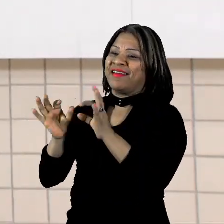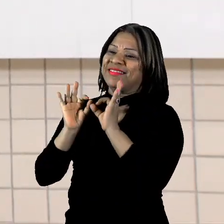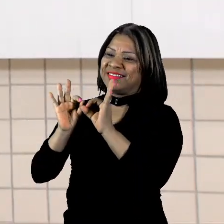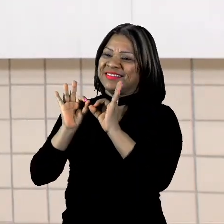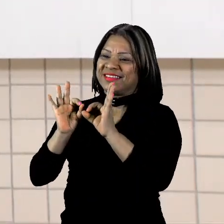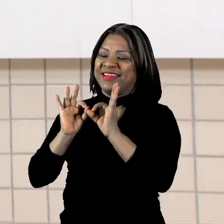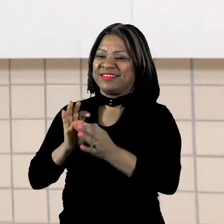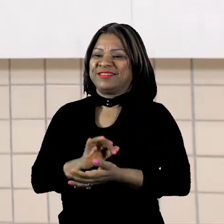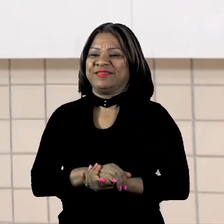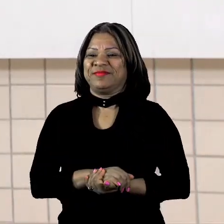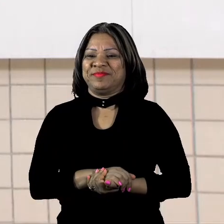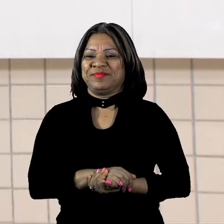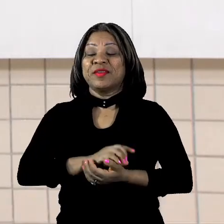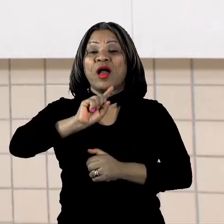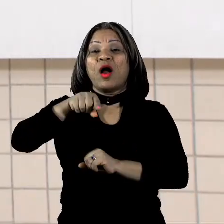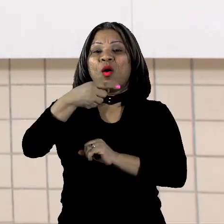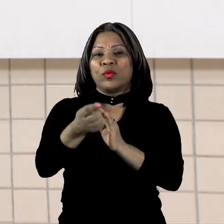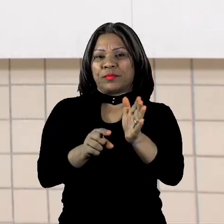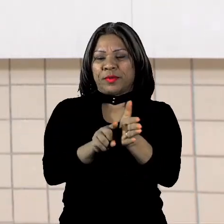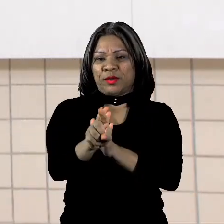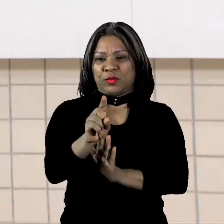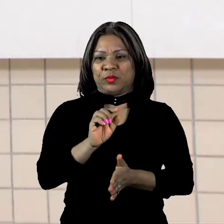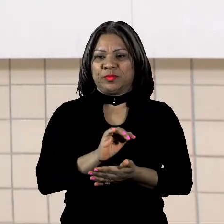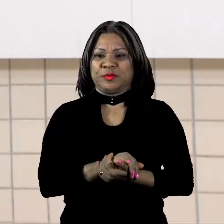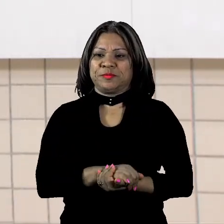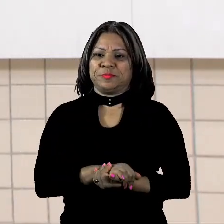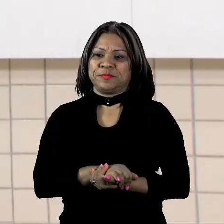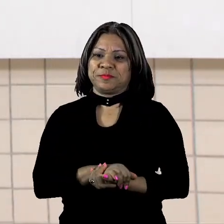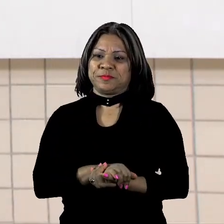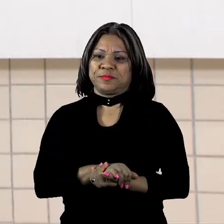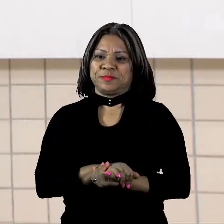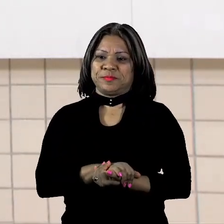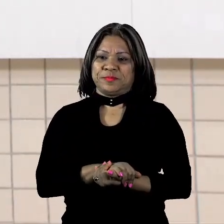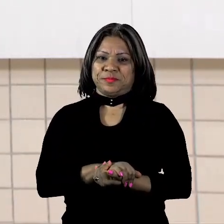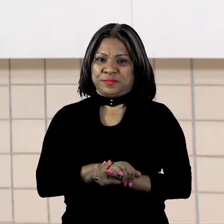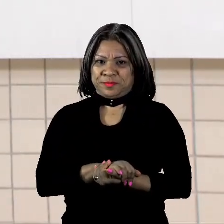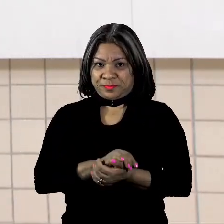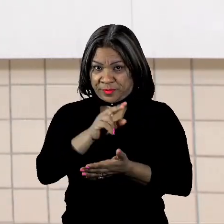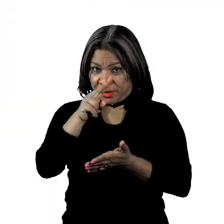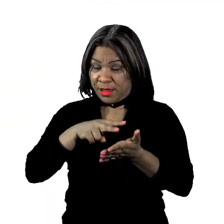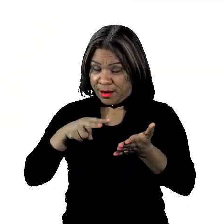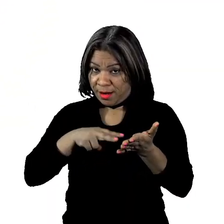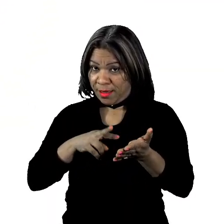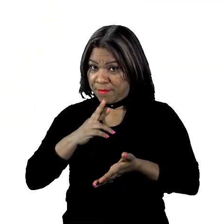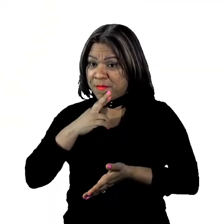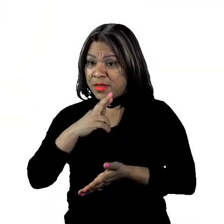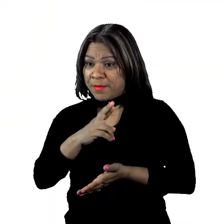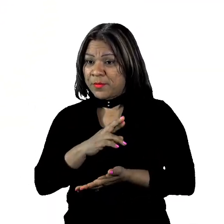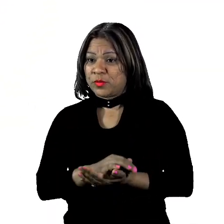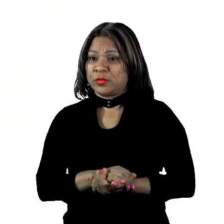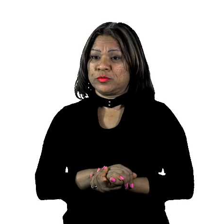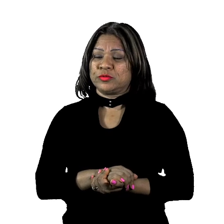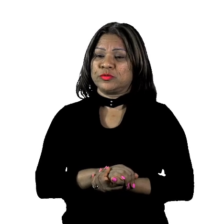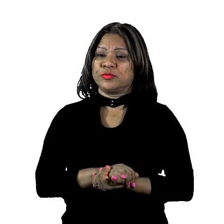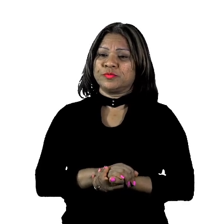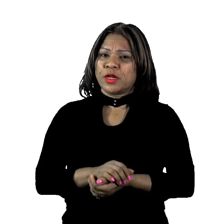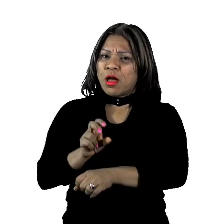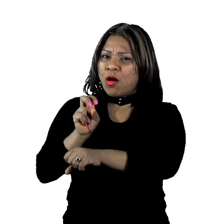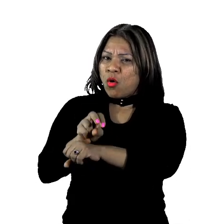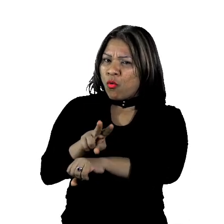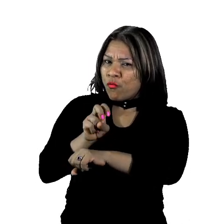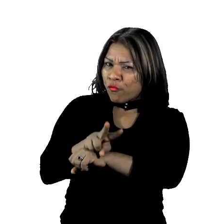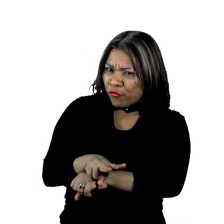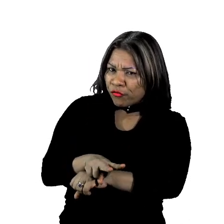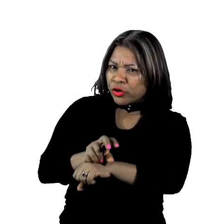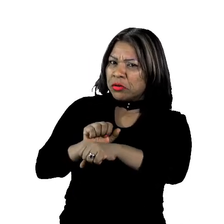perfeito. Próxima pergunta. Leio e tentem responder também. Por os vírus do coronavírus